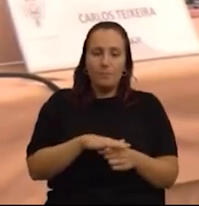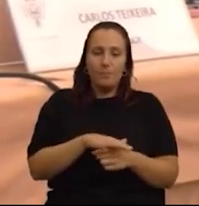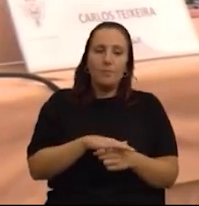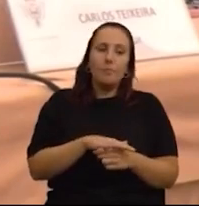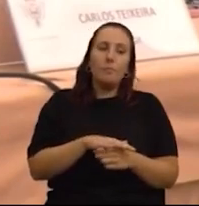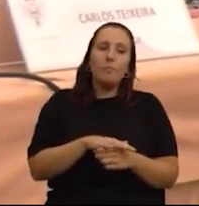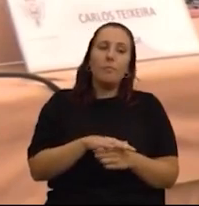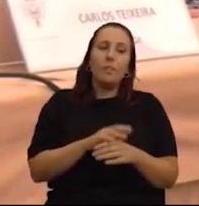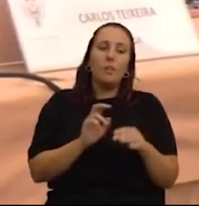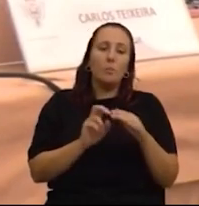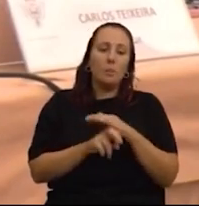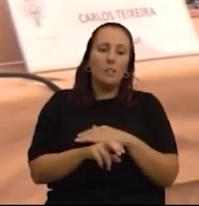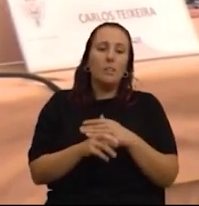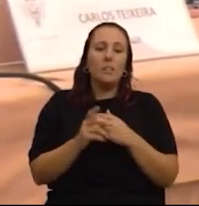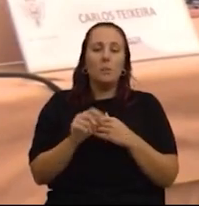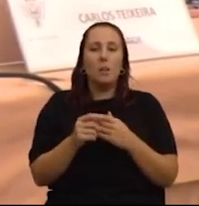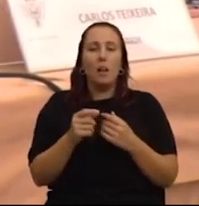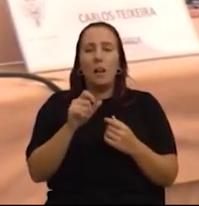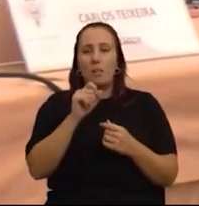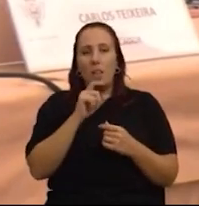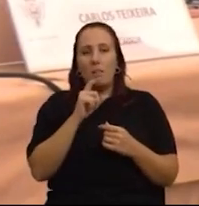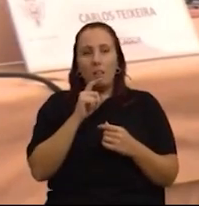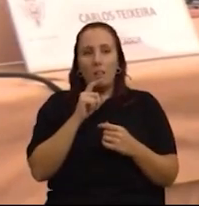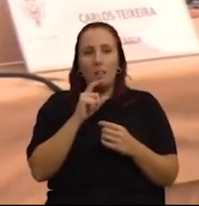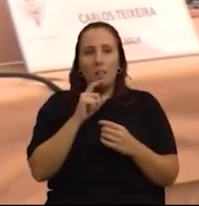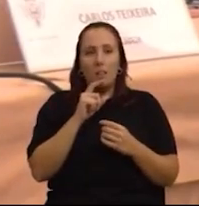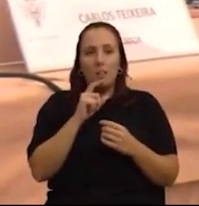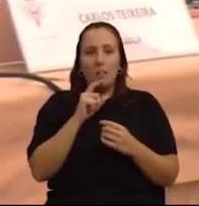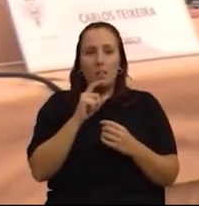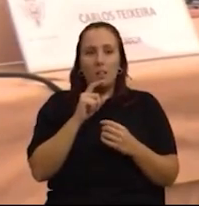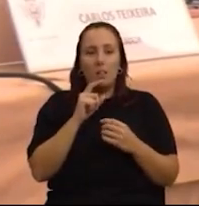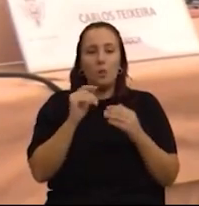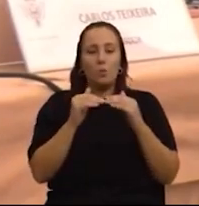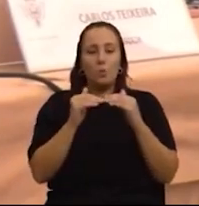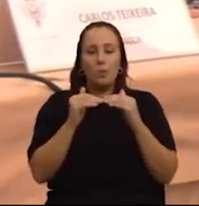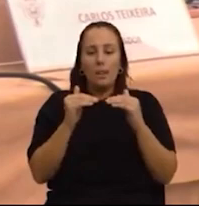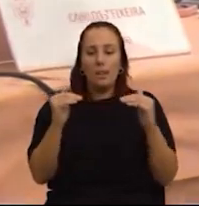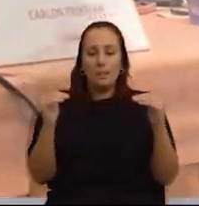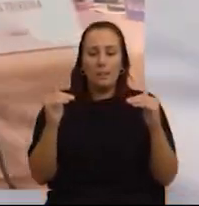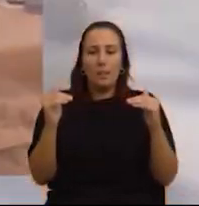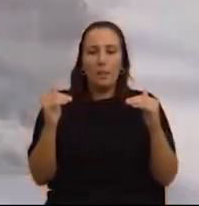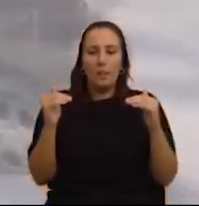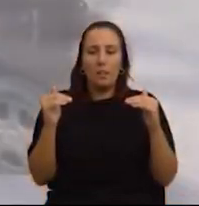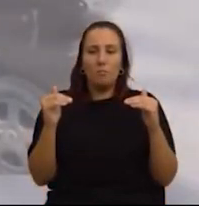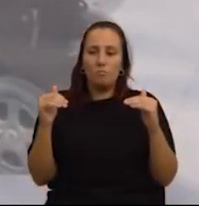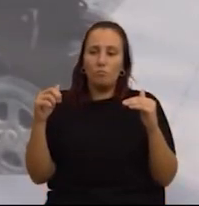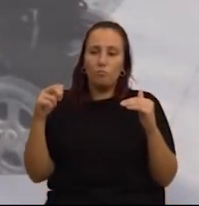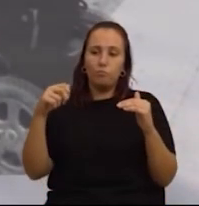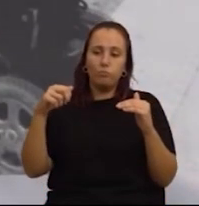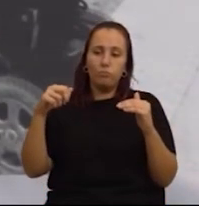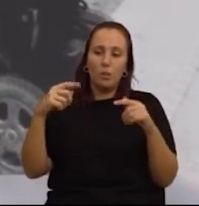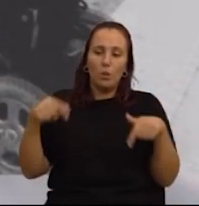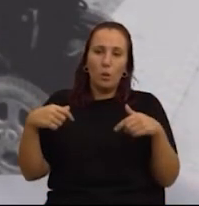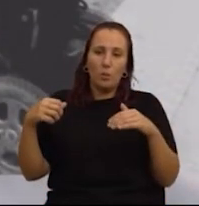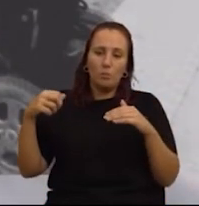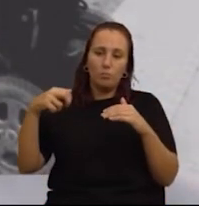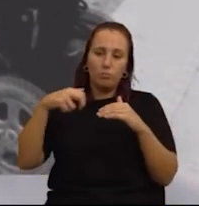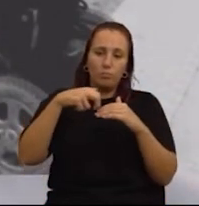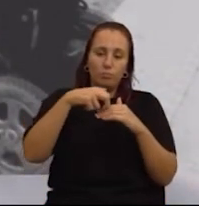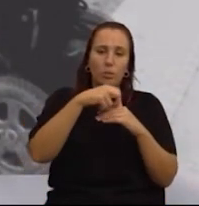Metropolitano, é algo que pode ser colmatado através do nivelamento. Depois, no espaço público,